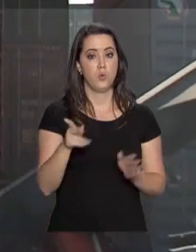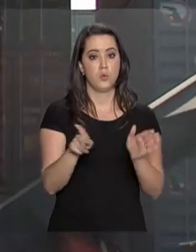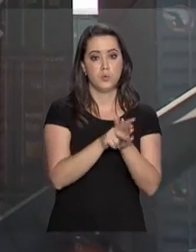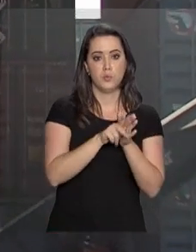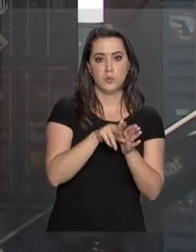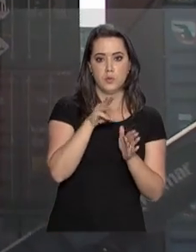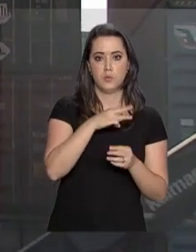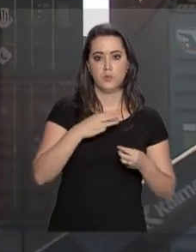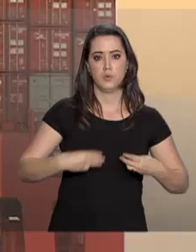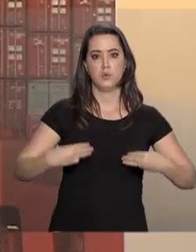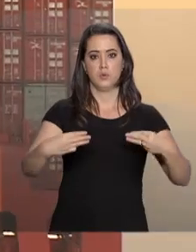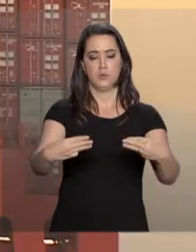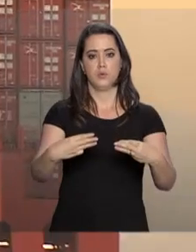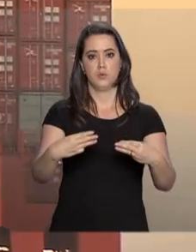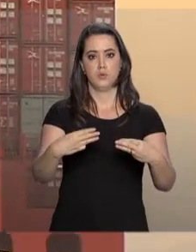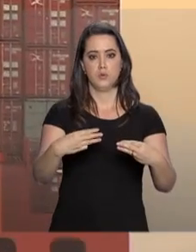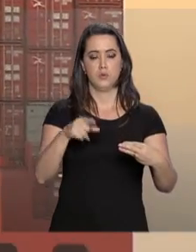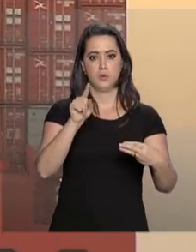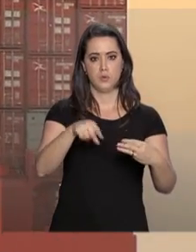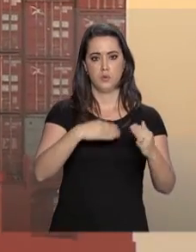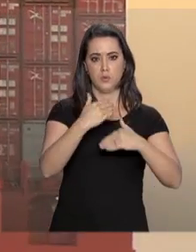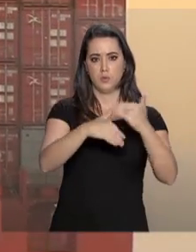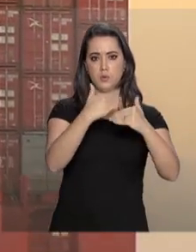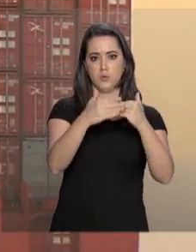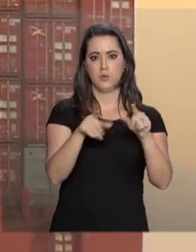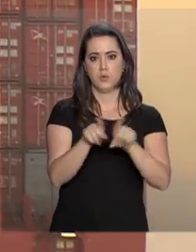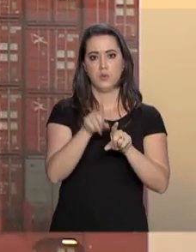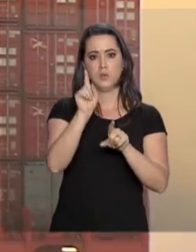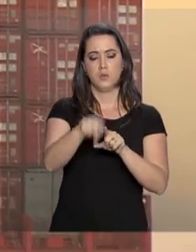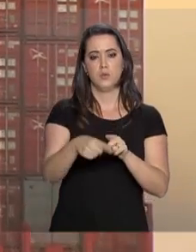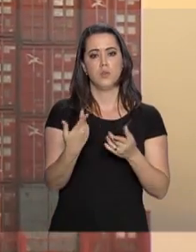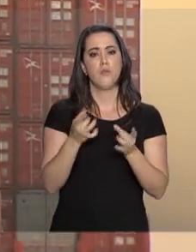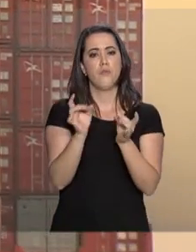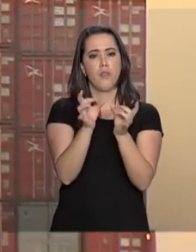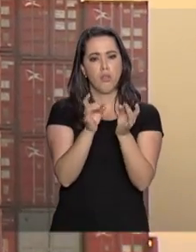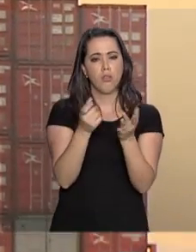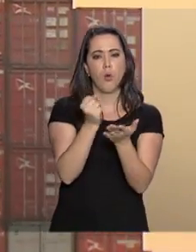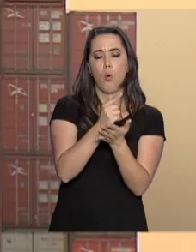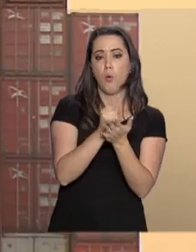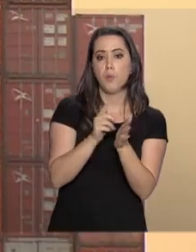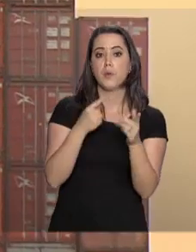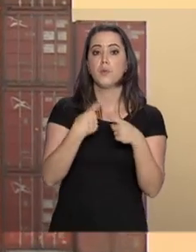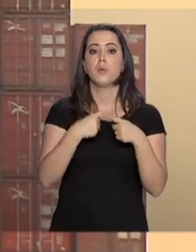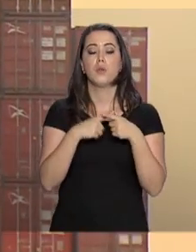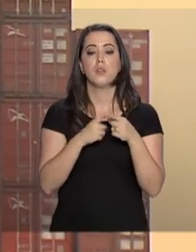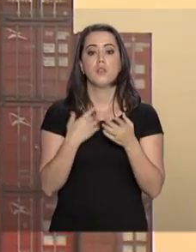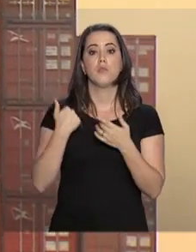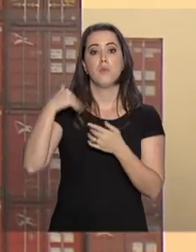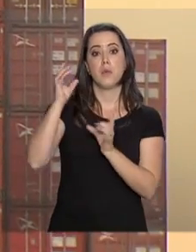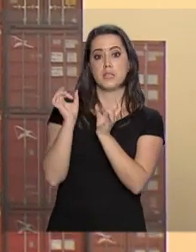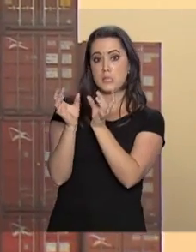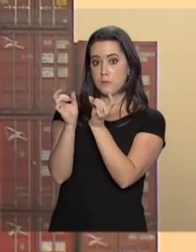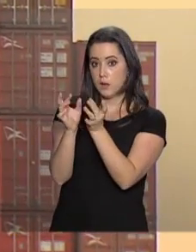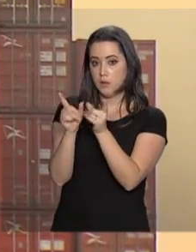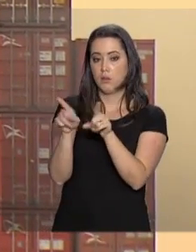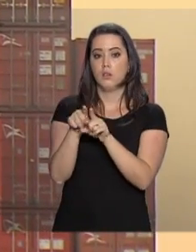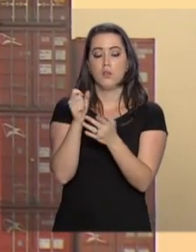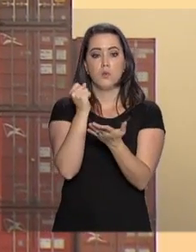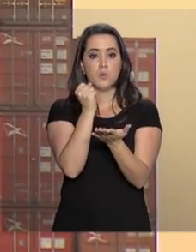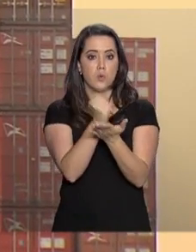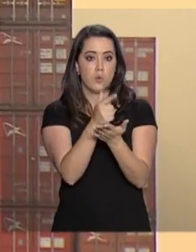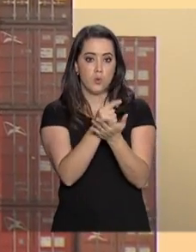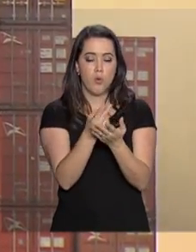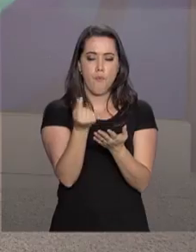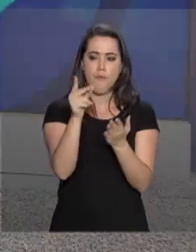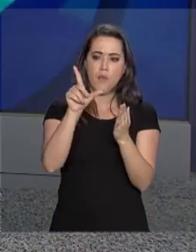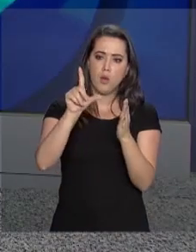da Economia, segundo os dados, o crescimento dessas exportações é consequência tanto do aumento dos volumes embarcados quanto dos